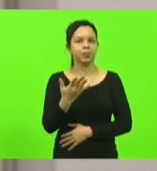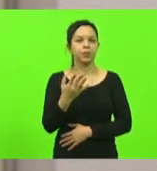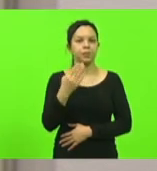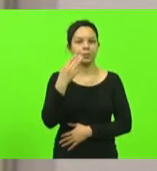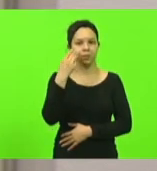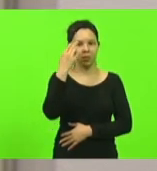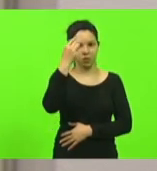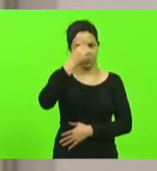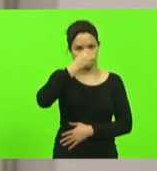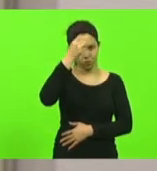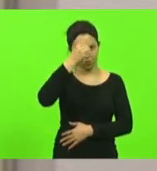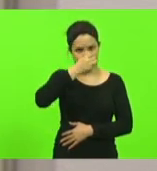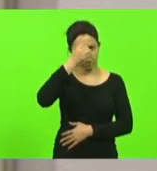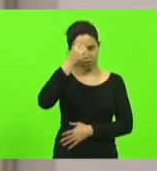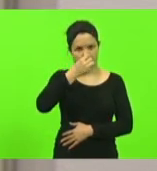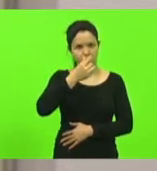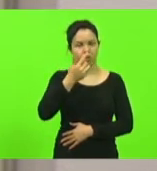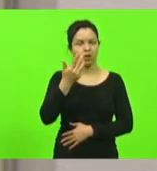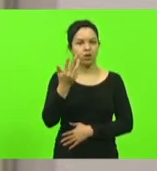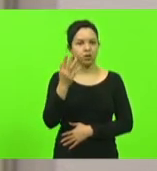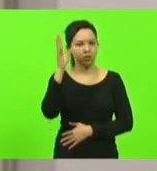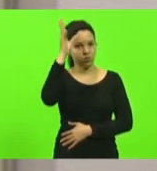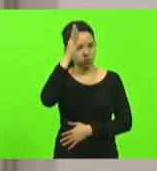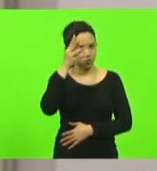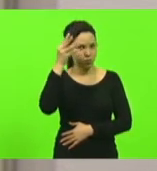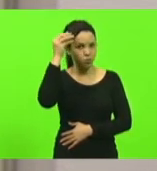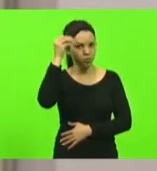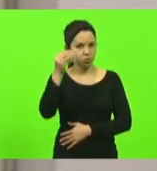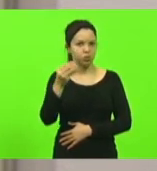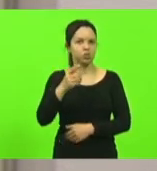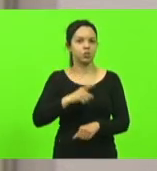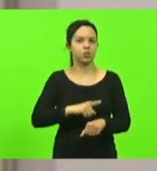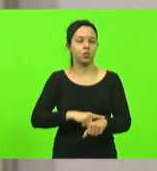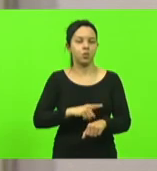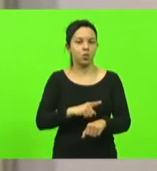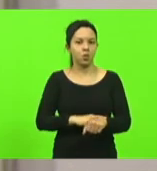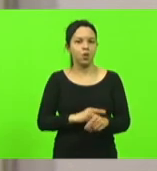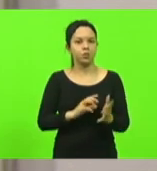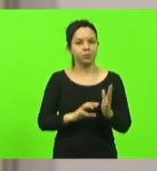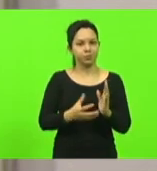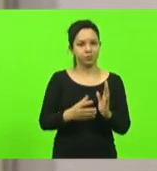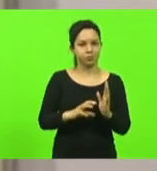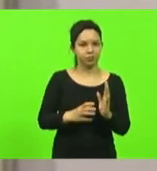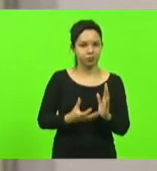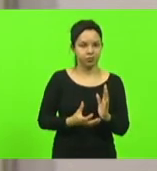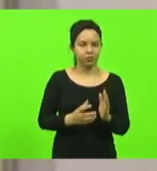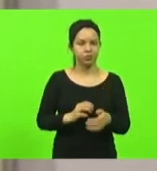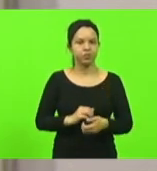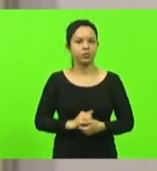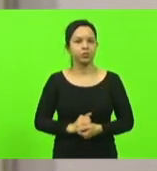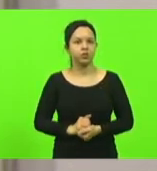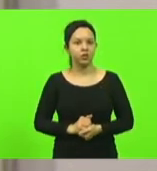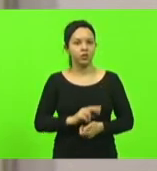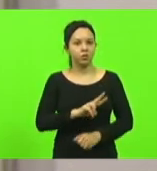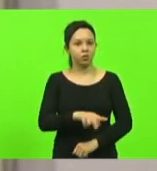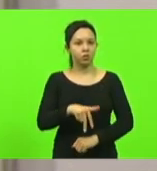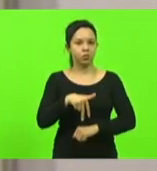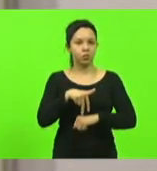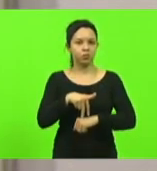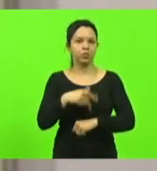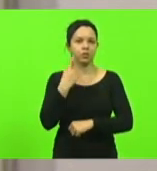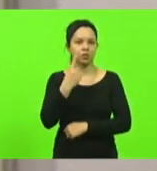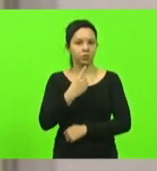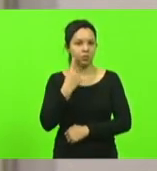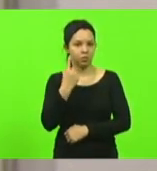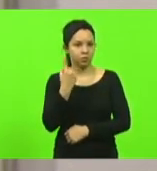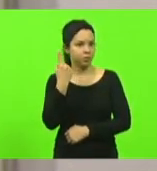Sra. Deputada Luciane Carminati. Grande expediente. Neste horário destinado aos partidos políticos, fizeram uso da palavra os Srs. Deputados.